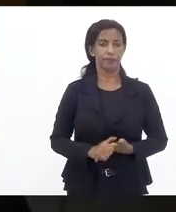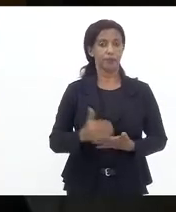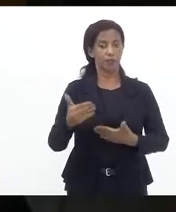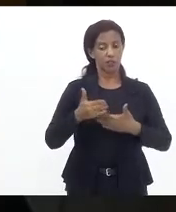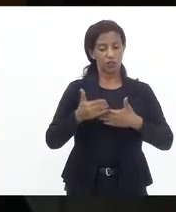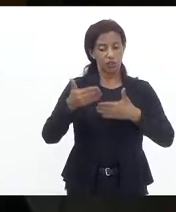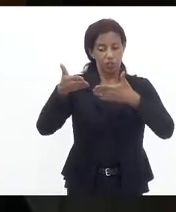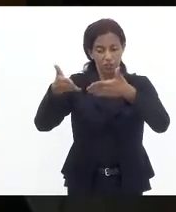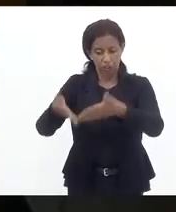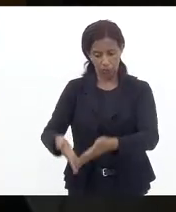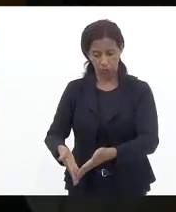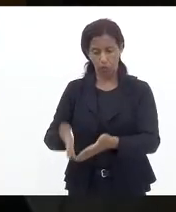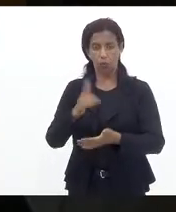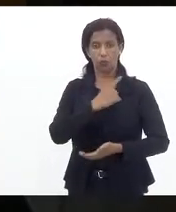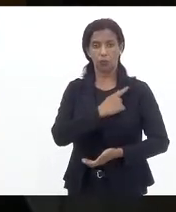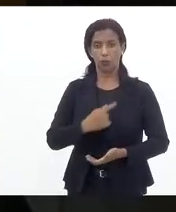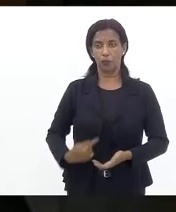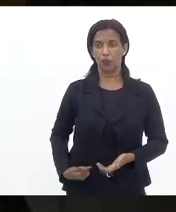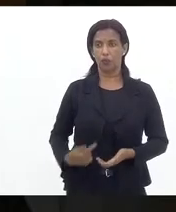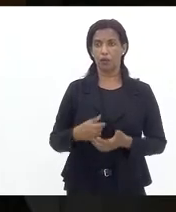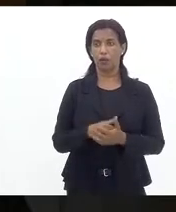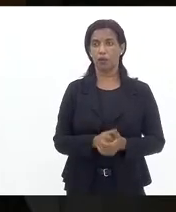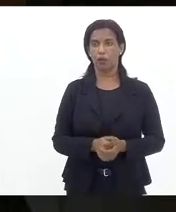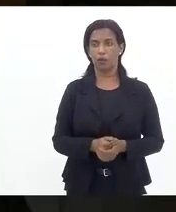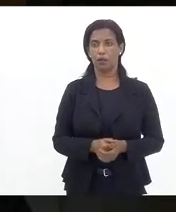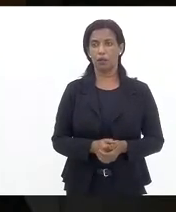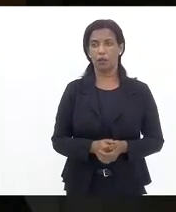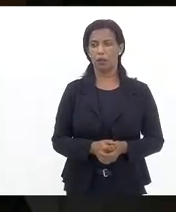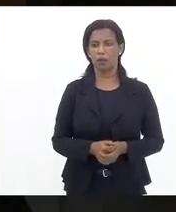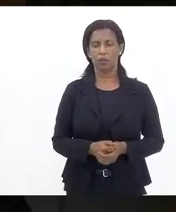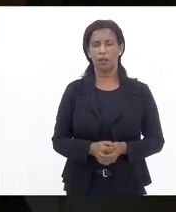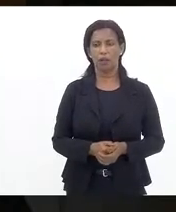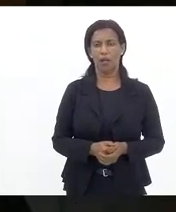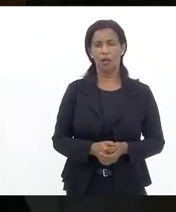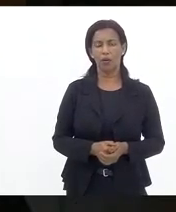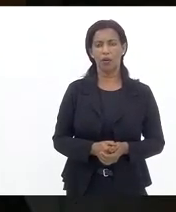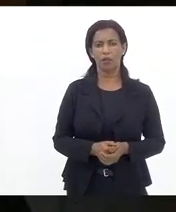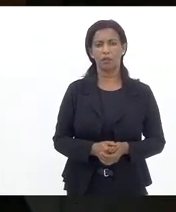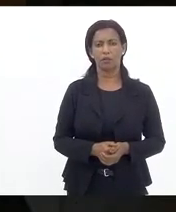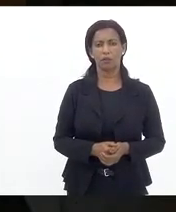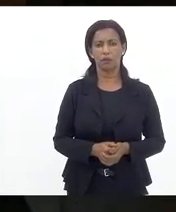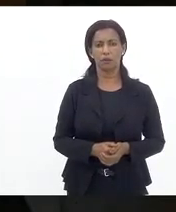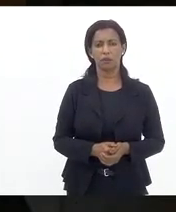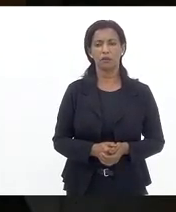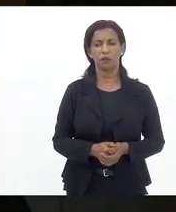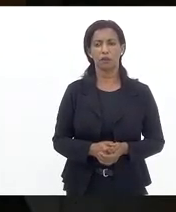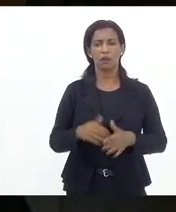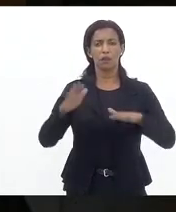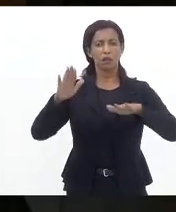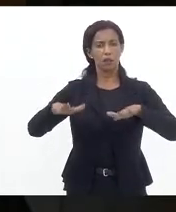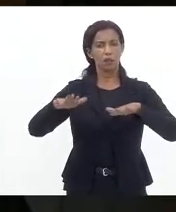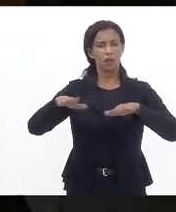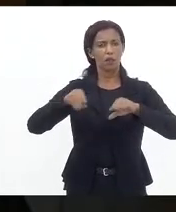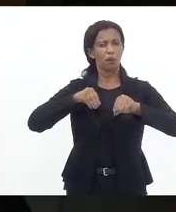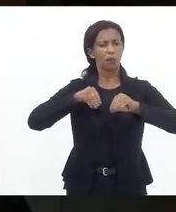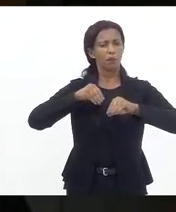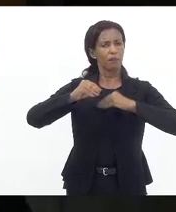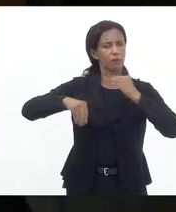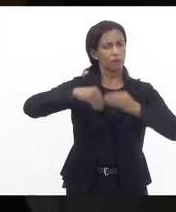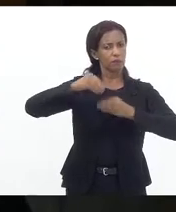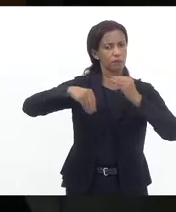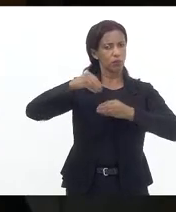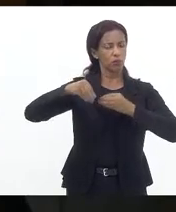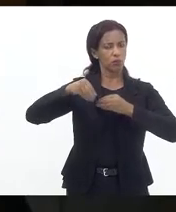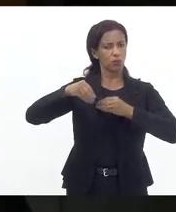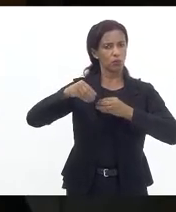chegou ao governo Bolsonaro só cria situações que embaralham o